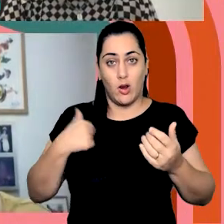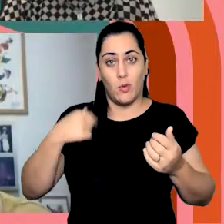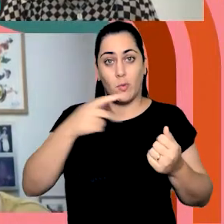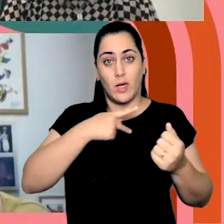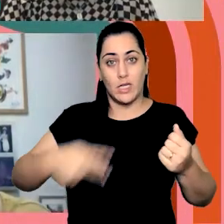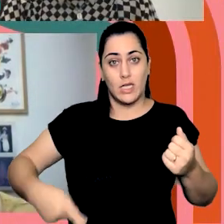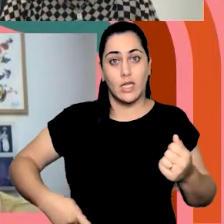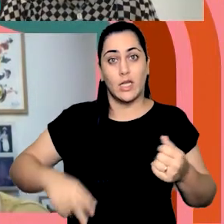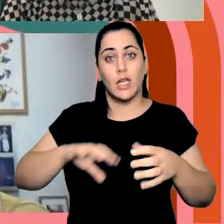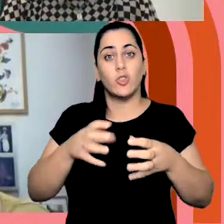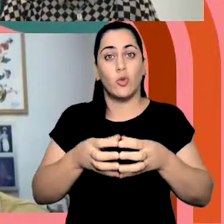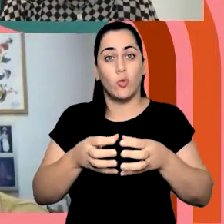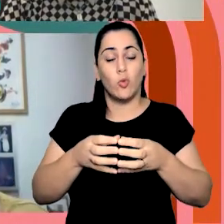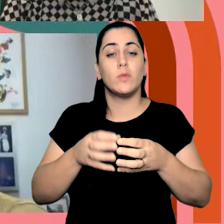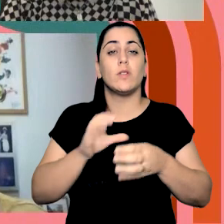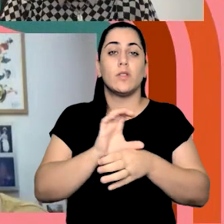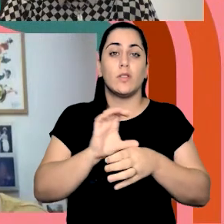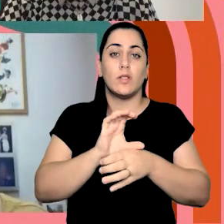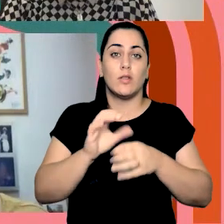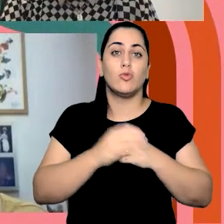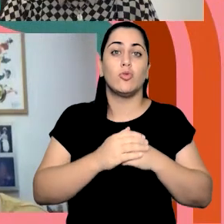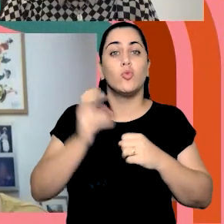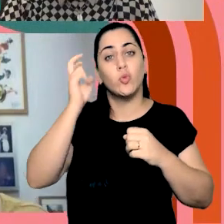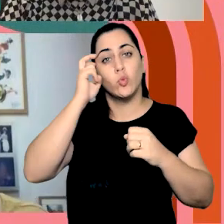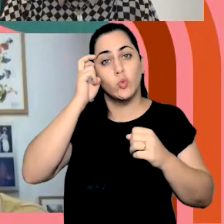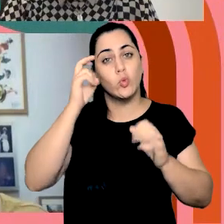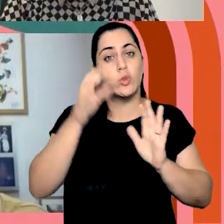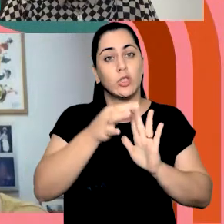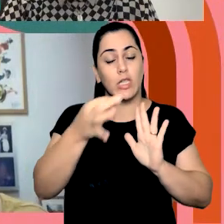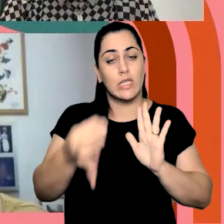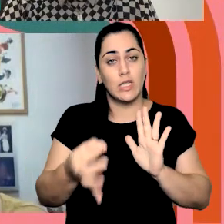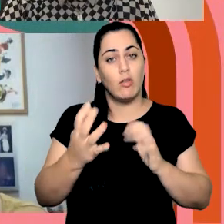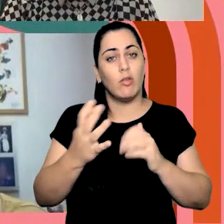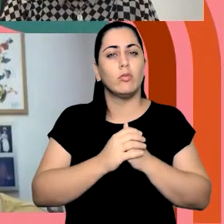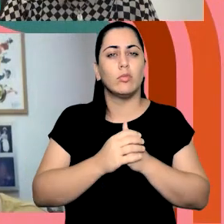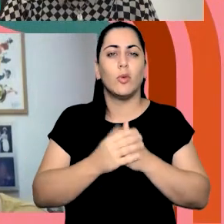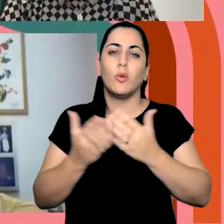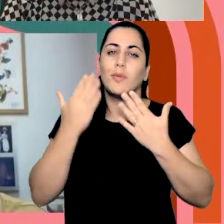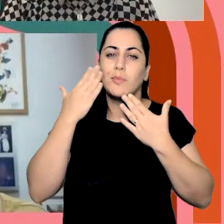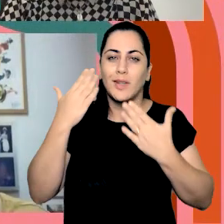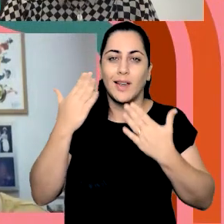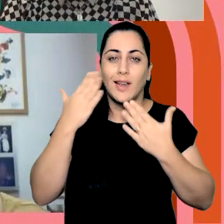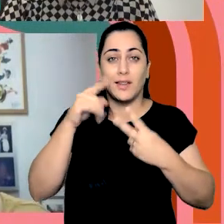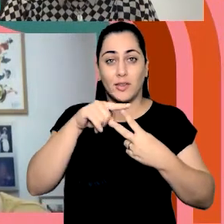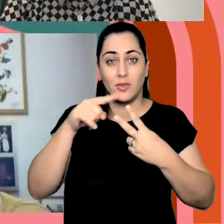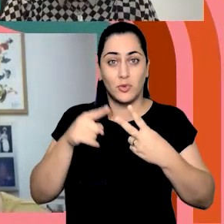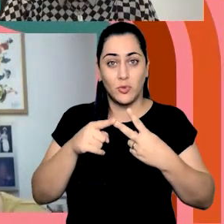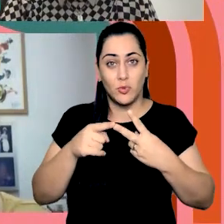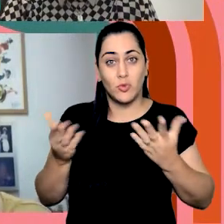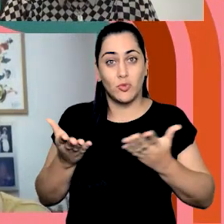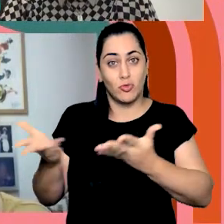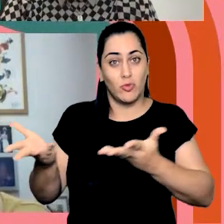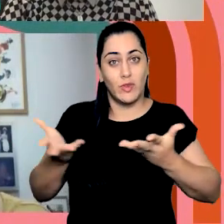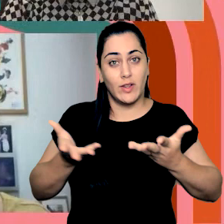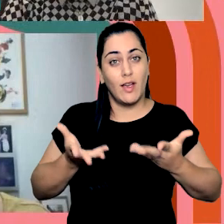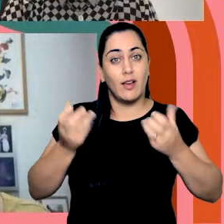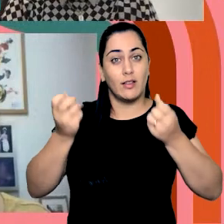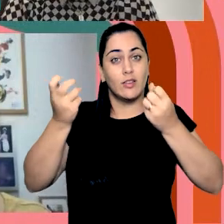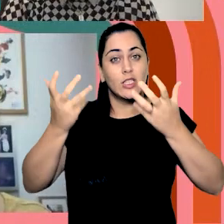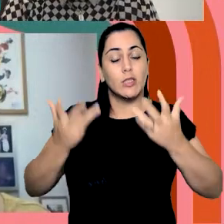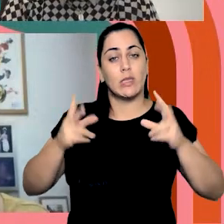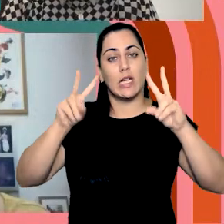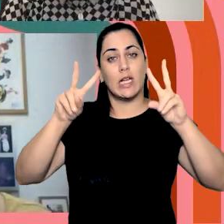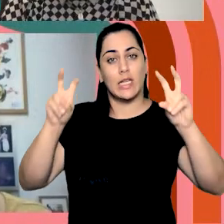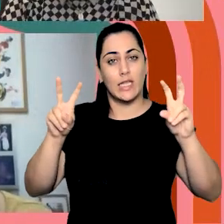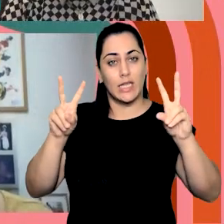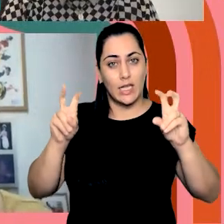a presidente da Comissão de Cultura e Extensão. E já agradeço as nossas duas convidadas que vão falar com a gente sobre